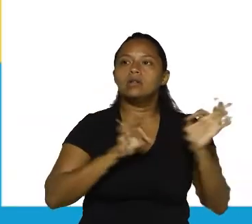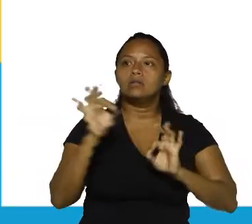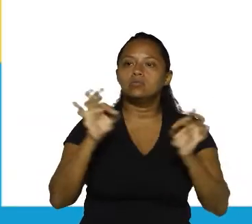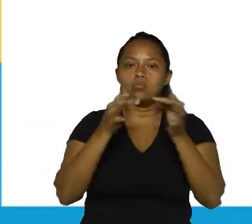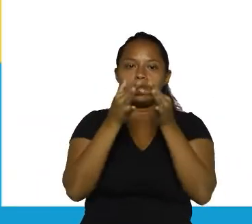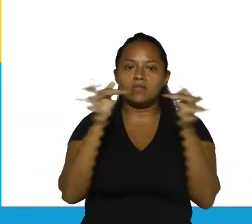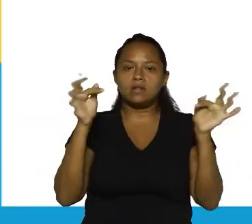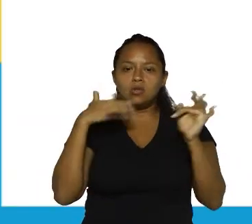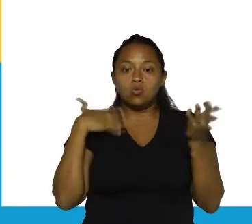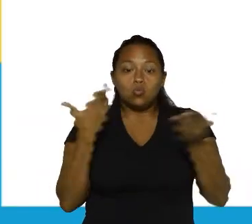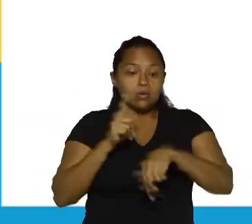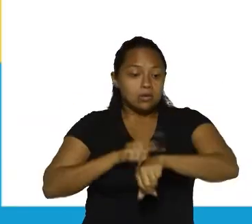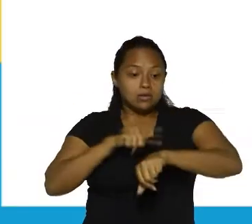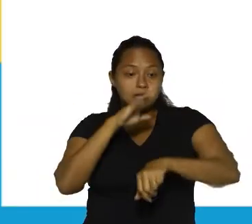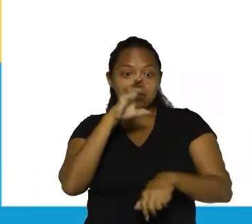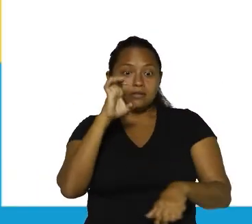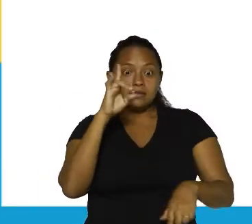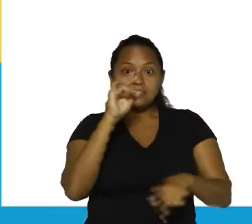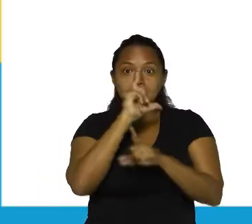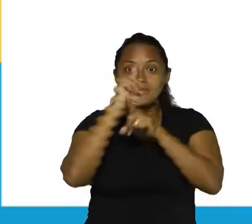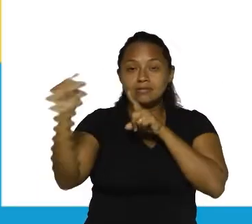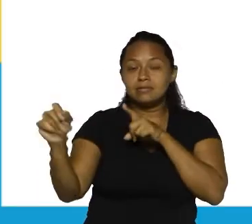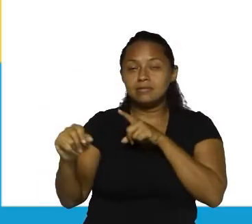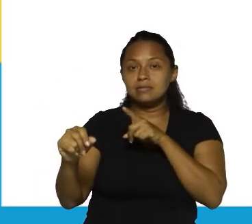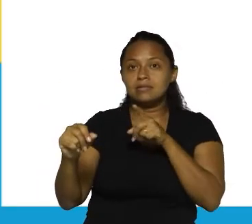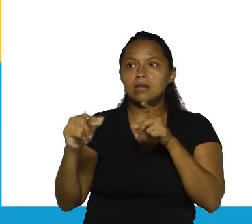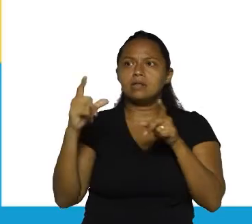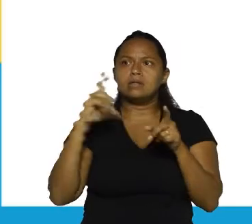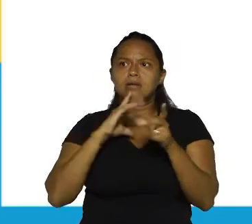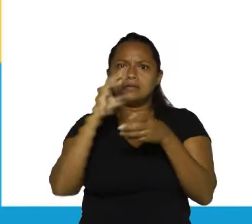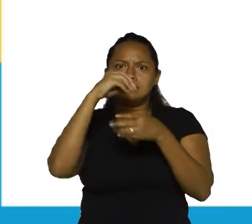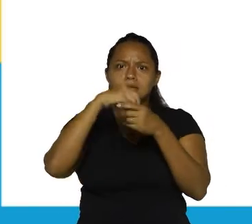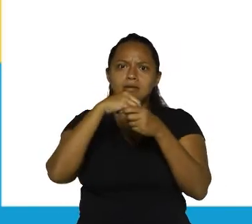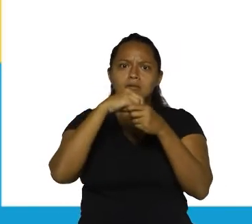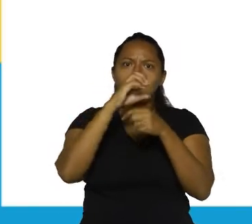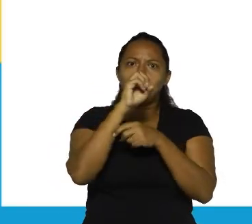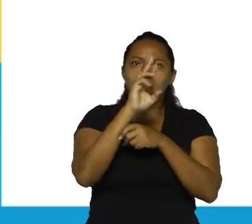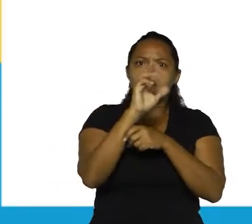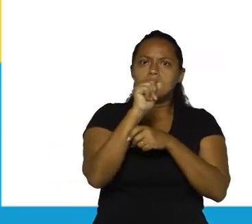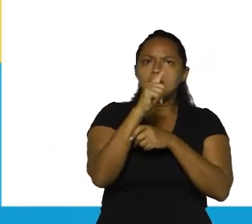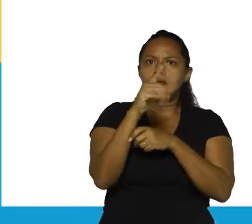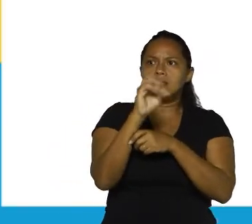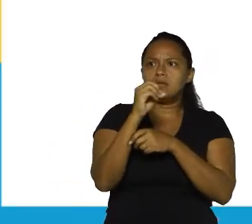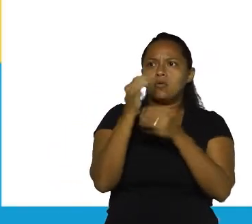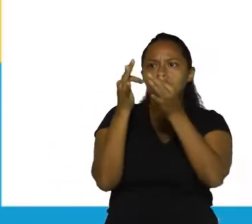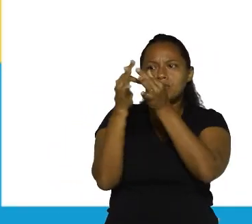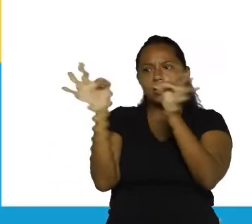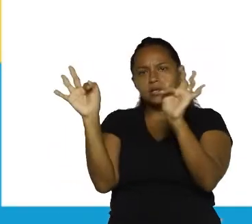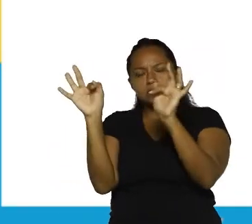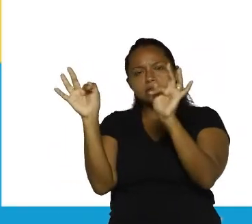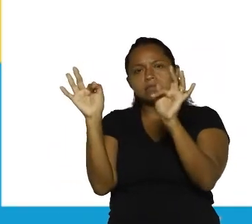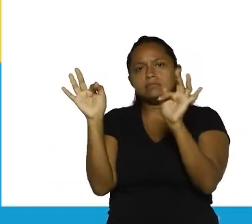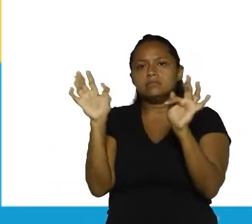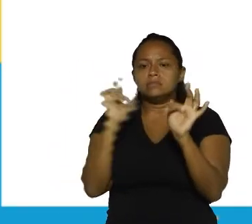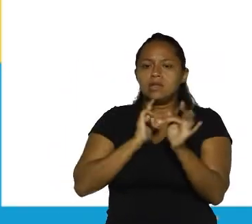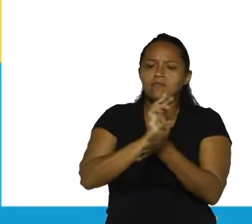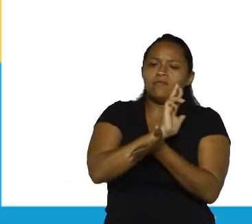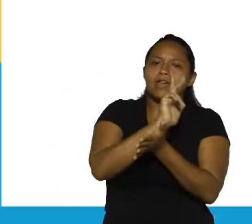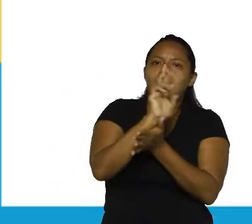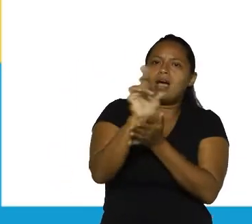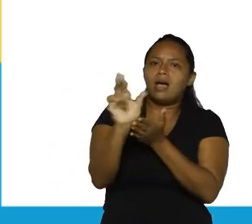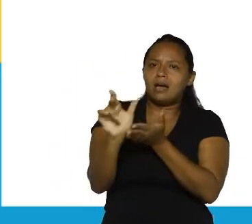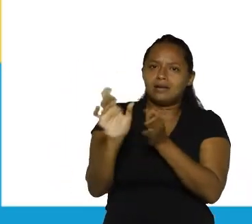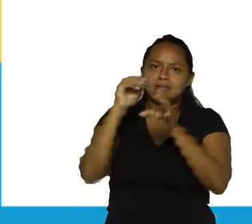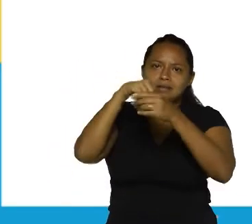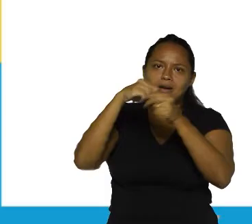estou saindo cedo, eu tenho uma frase e eu tenho uma oração. Mas eu posso ter dentro da mesma frase várias orações.